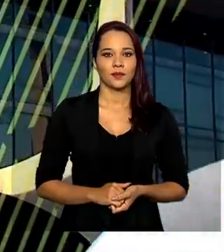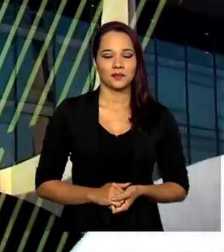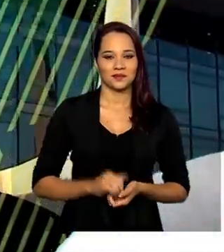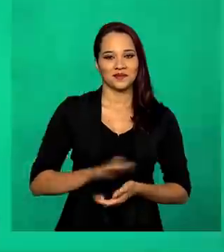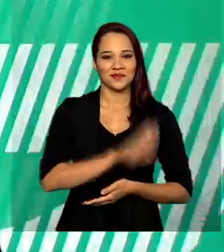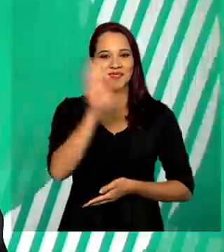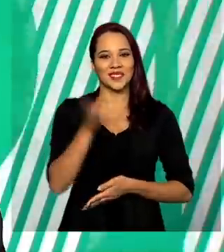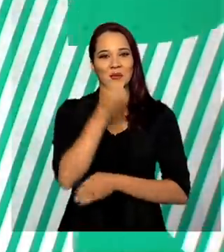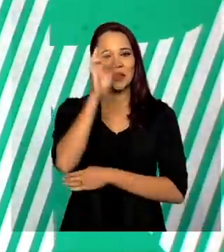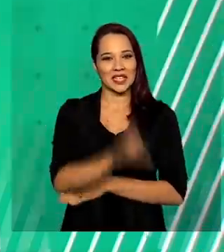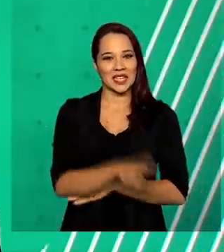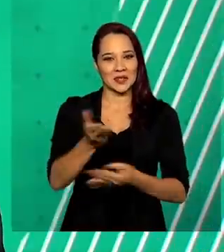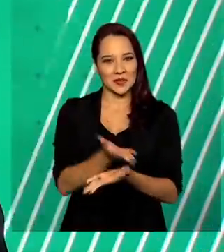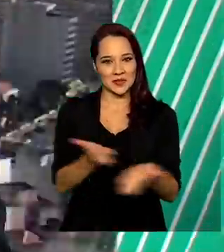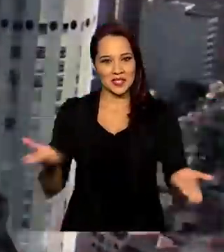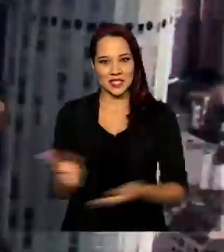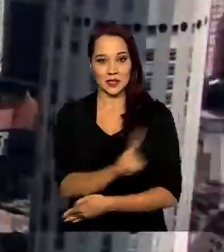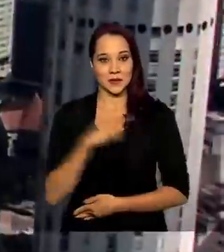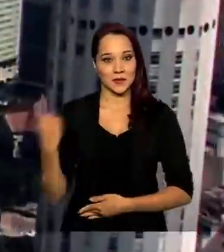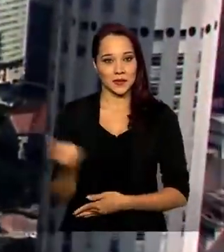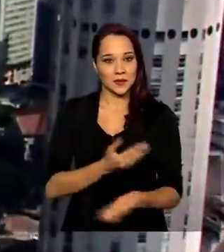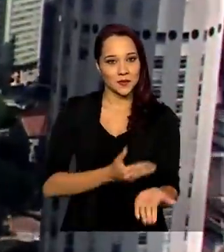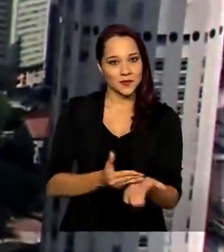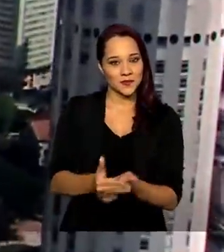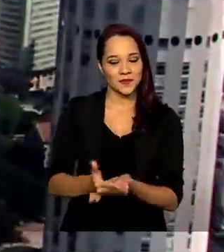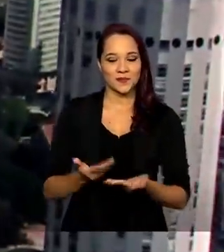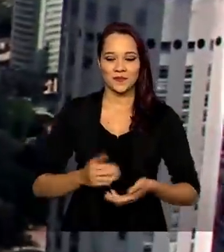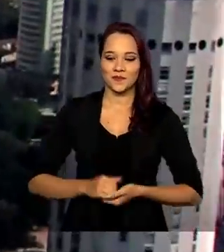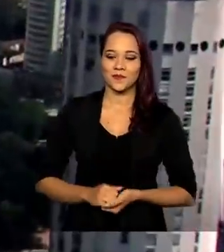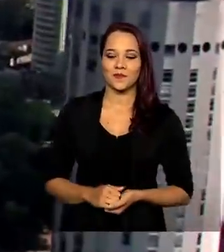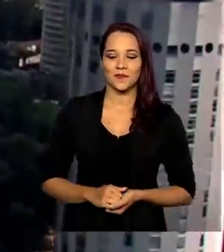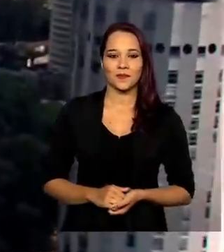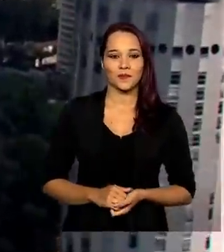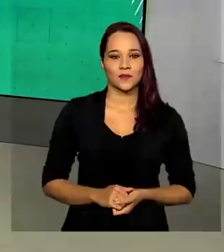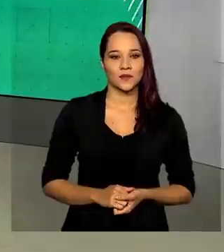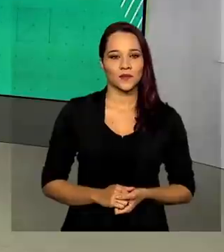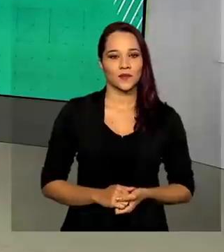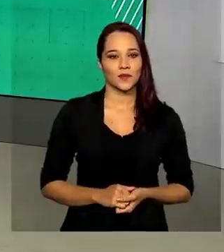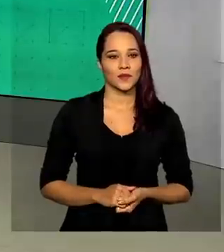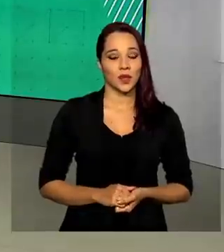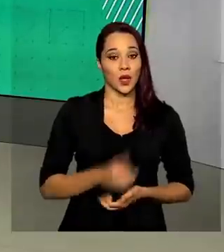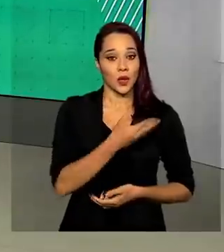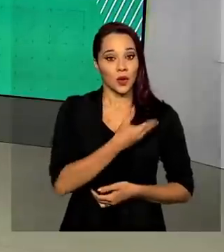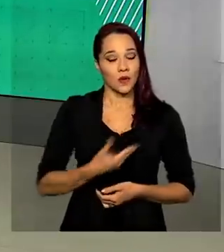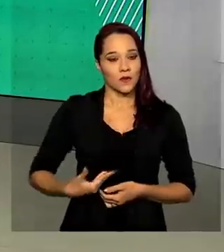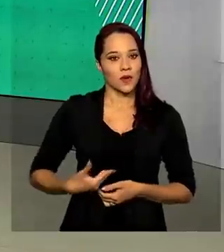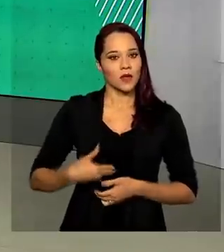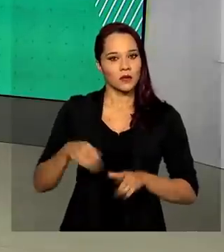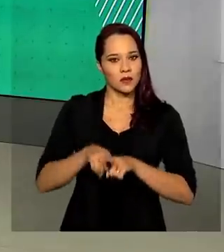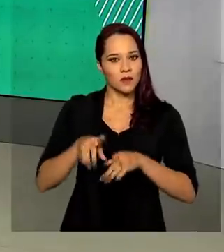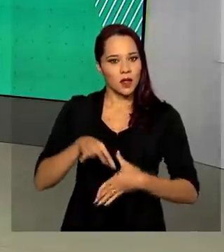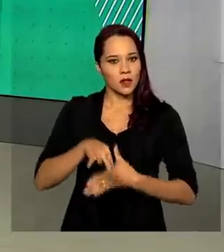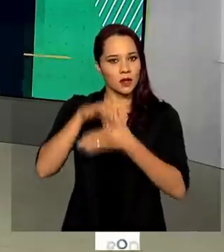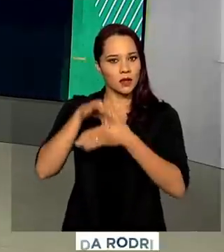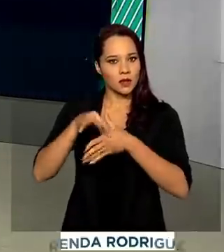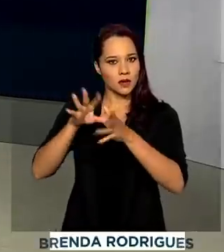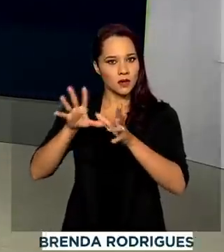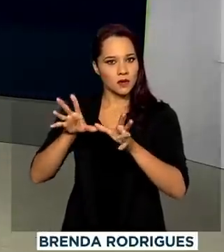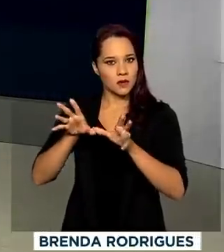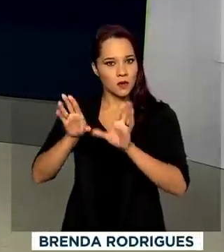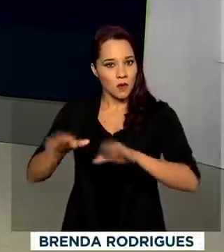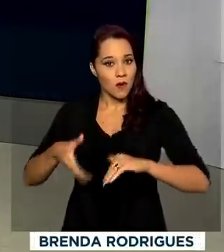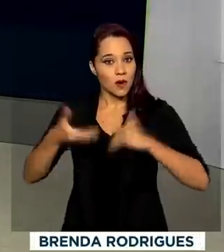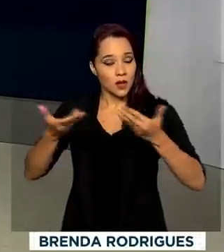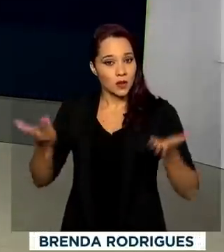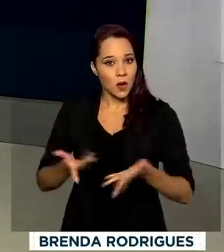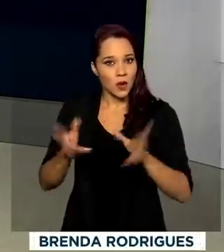Olá, boa tarde para você. Estamos no ar com mais um Governo Agora. Governo e líderes do Congresso se reuniram